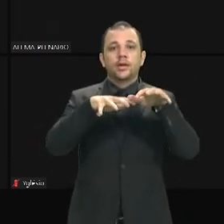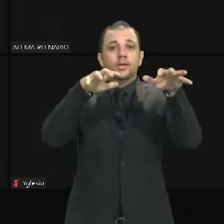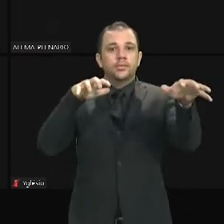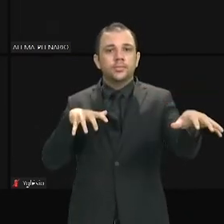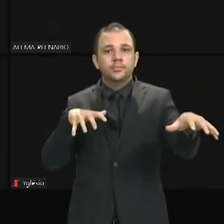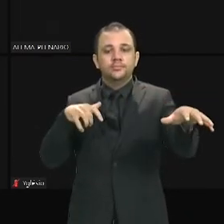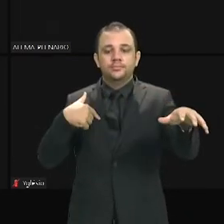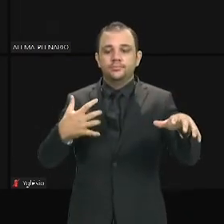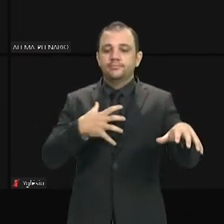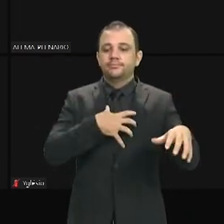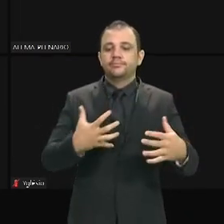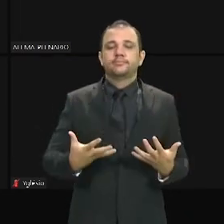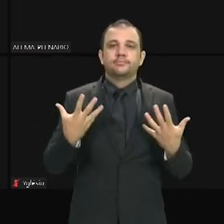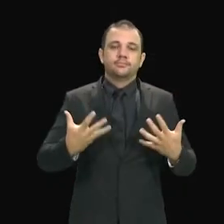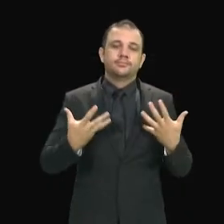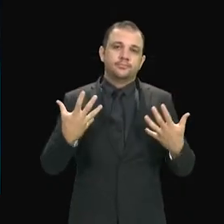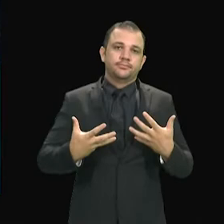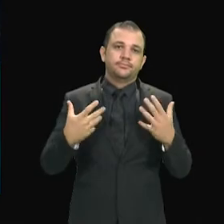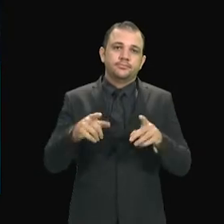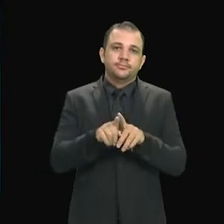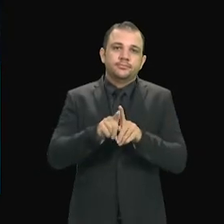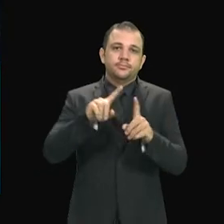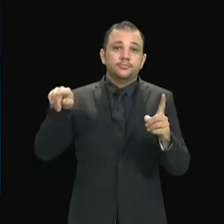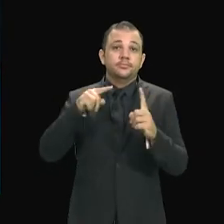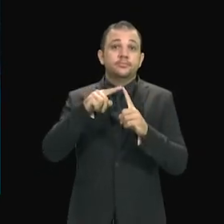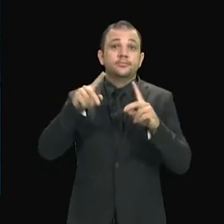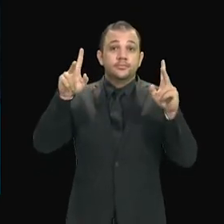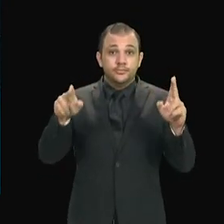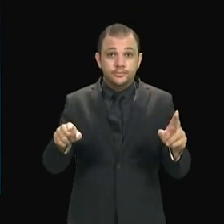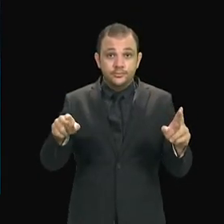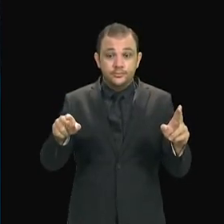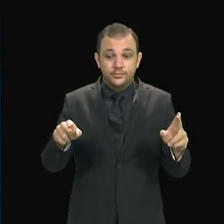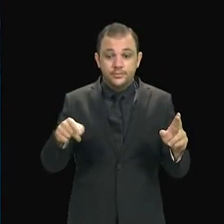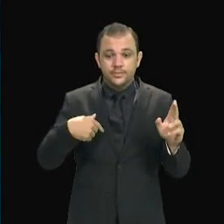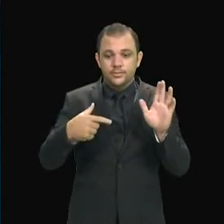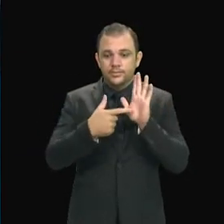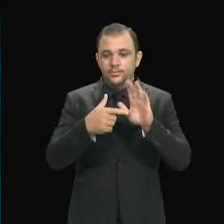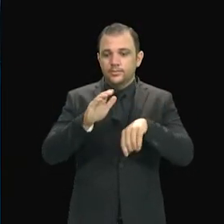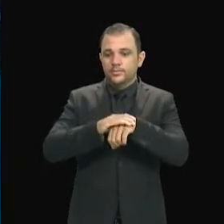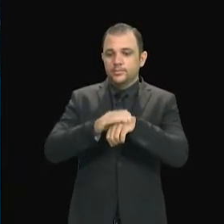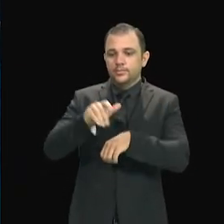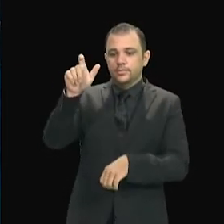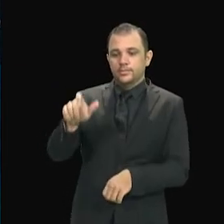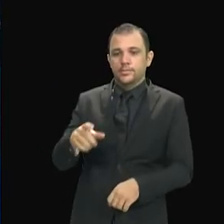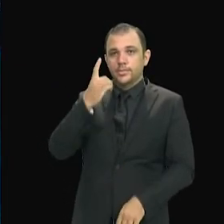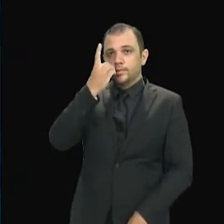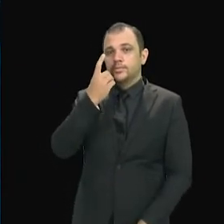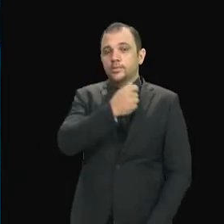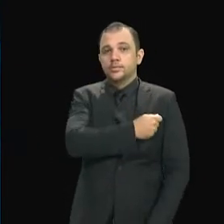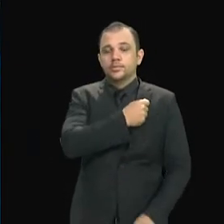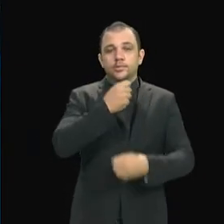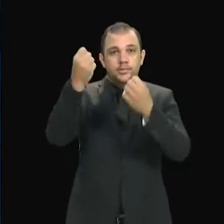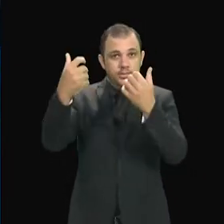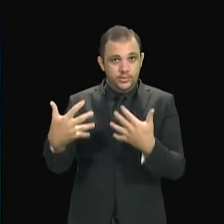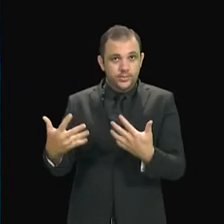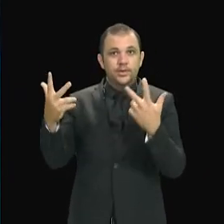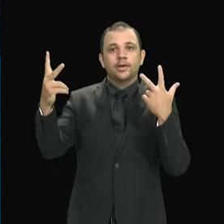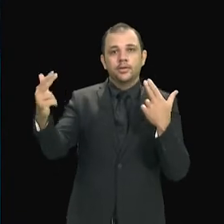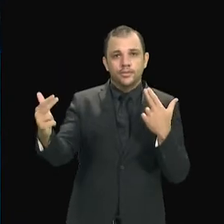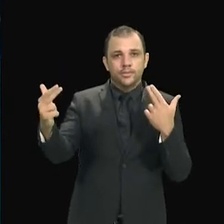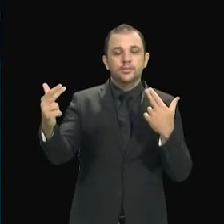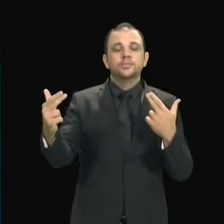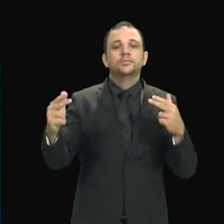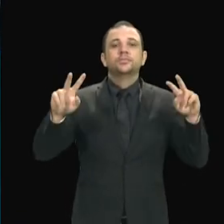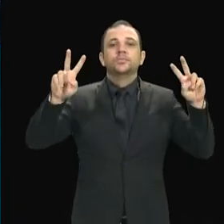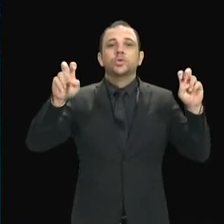alegria, no mesmo sentido de destacar o que o deputado Antônio Pereira falou do ato de ontem e